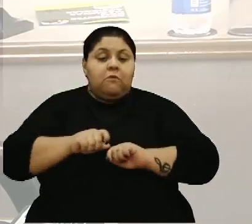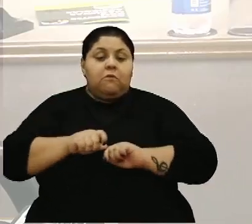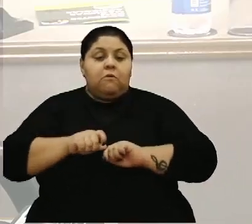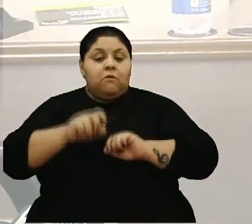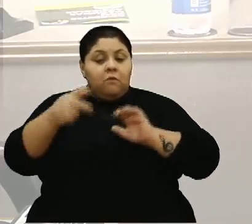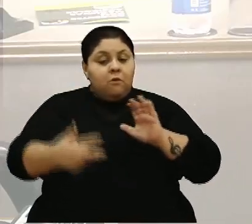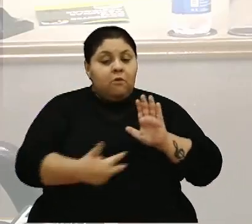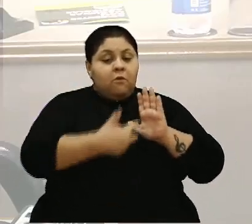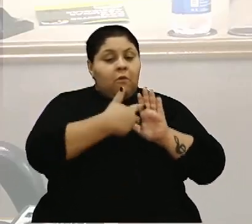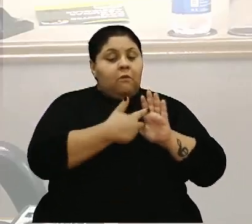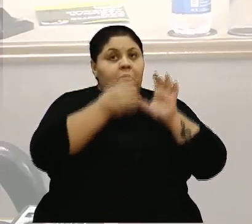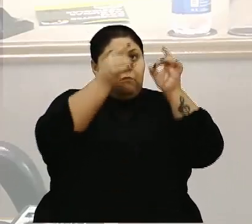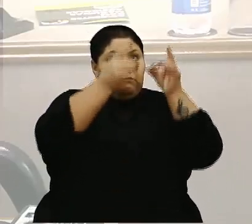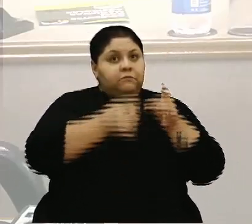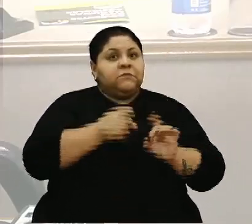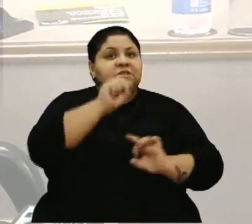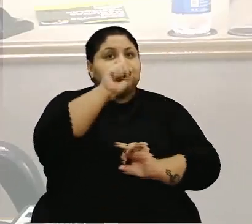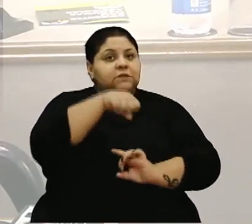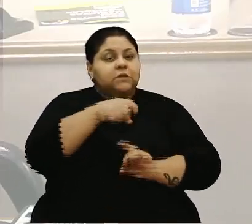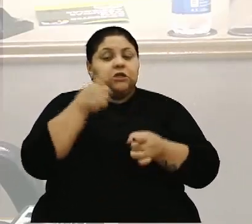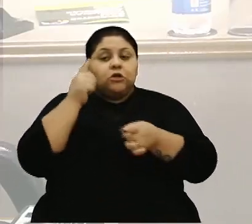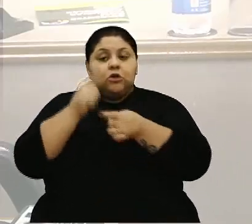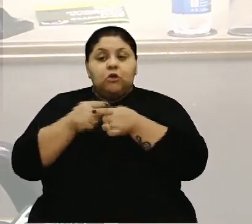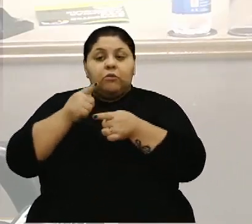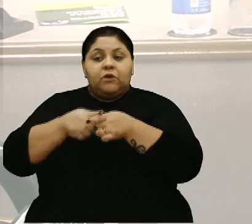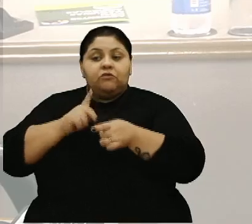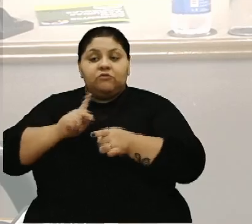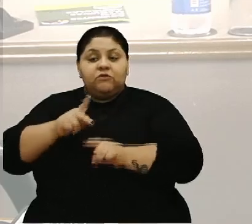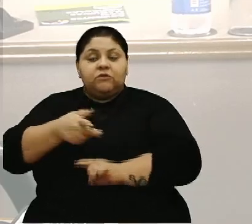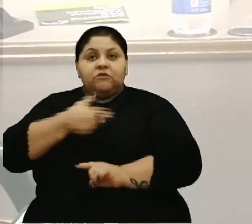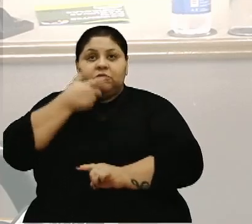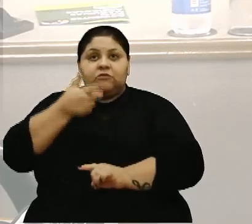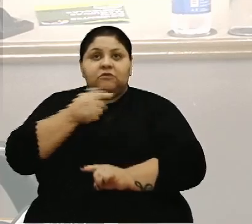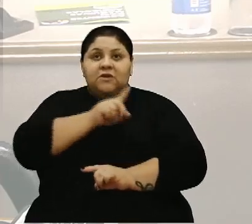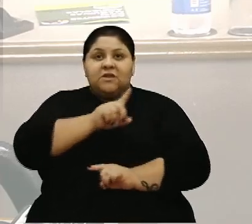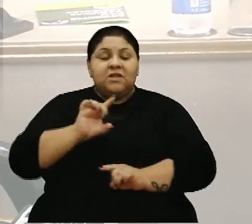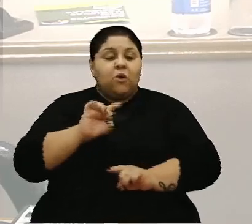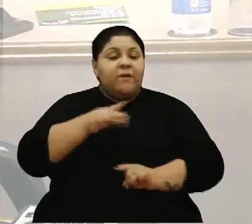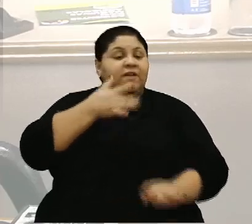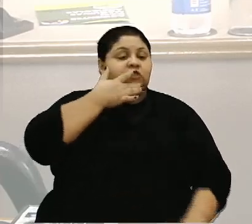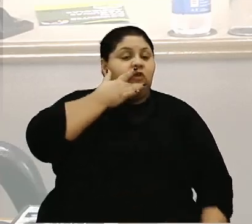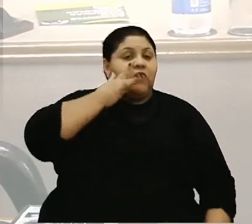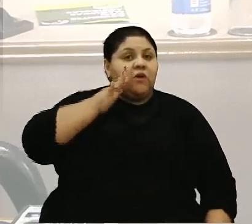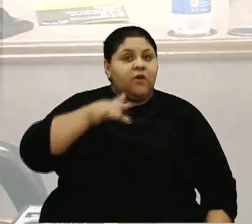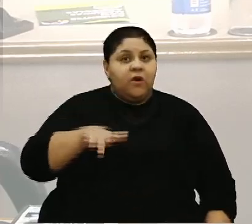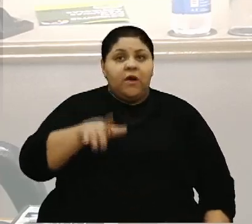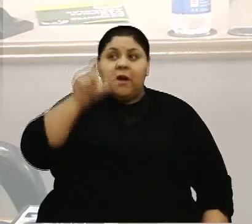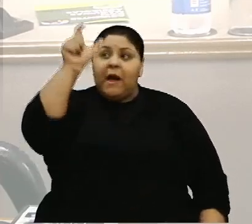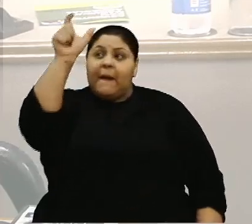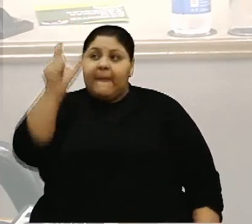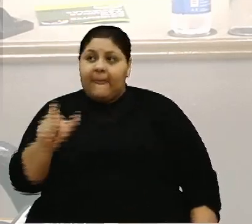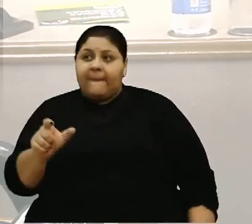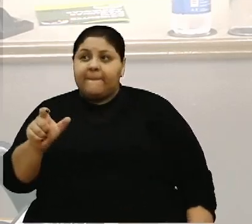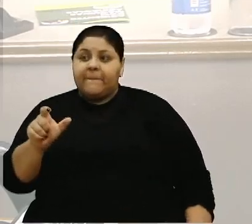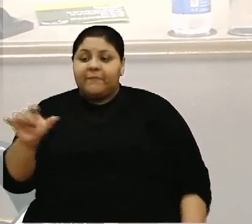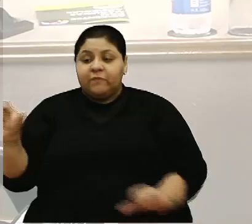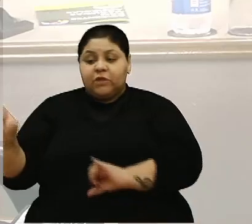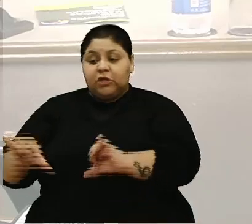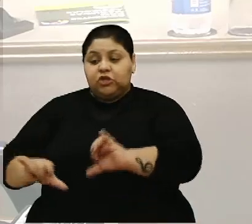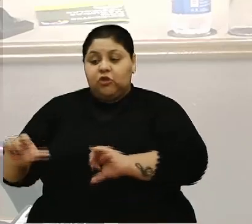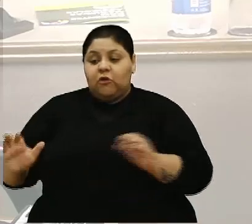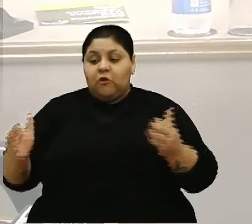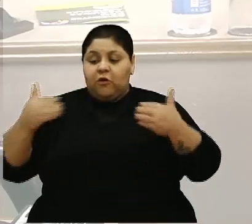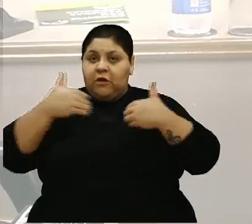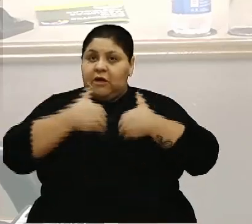atenção especial, sim. Porque eu sempre digo, não é só a criança, não é só a pessoa que sofre autismo,